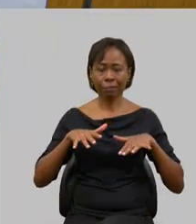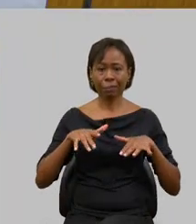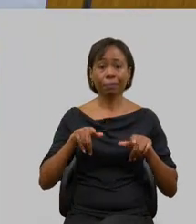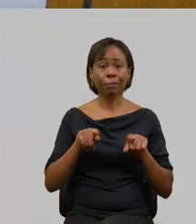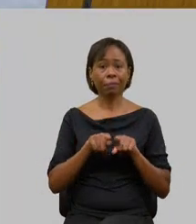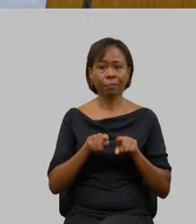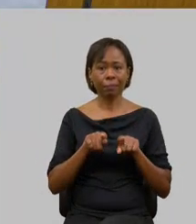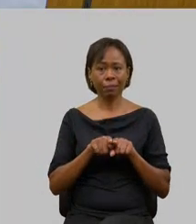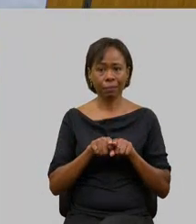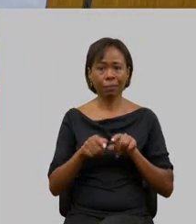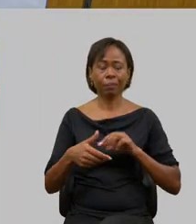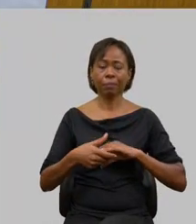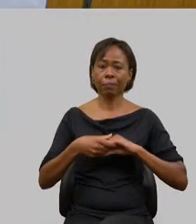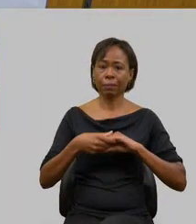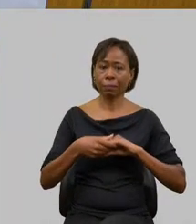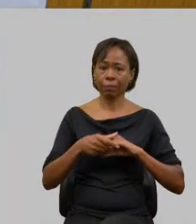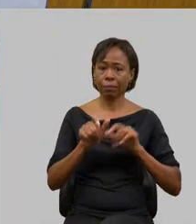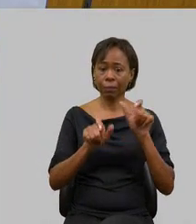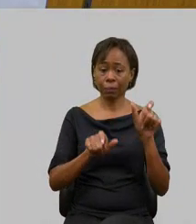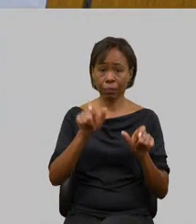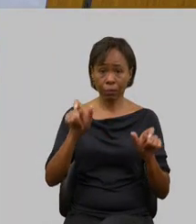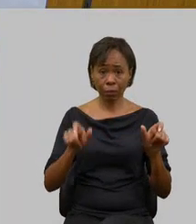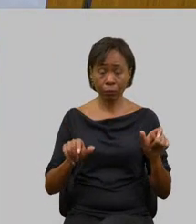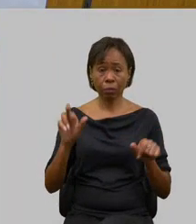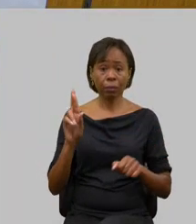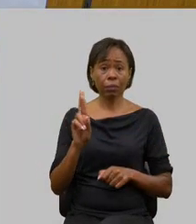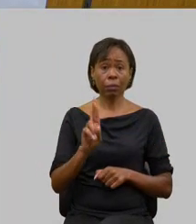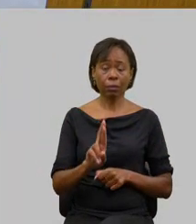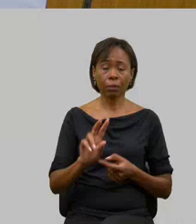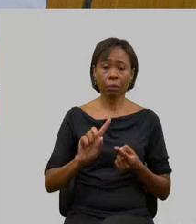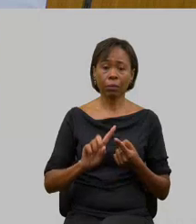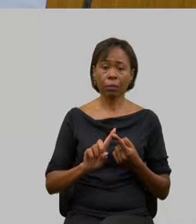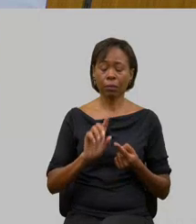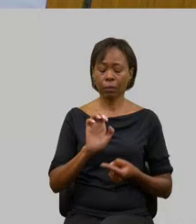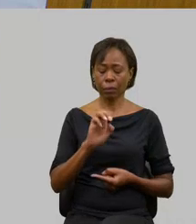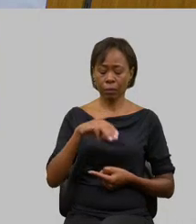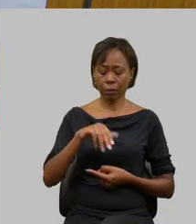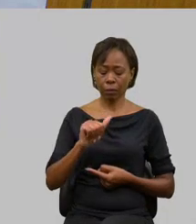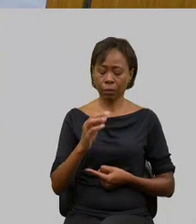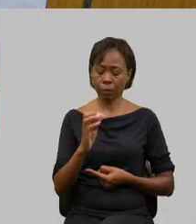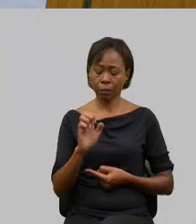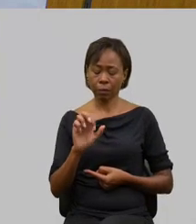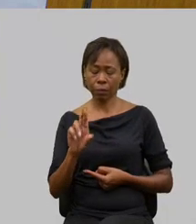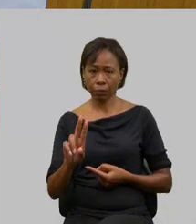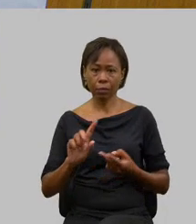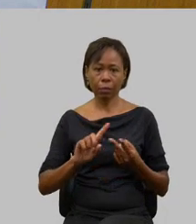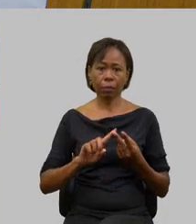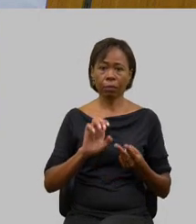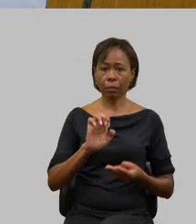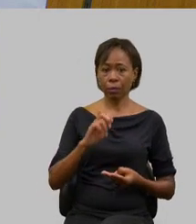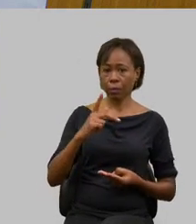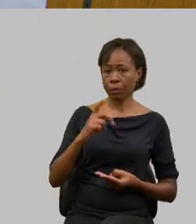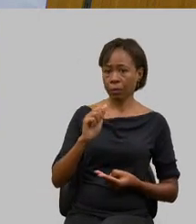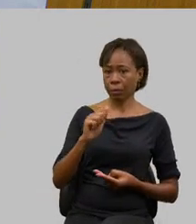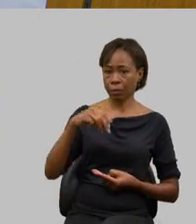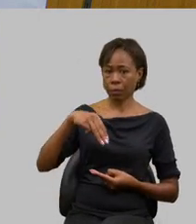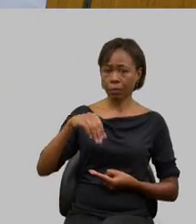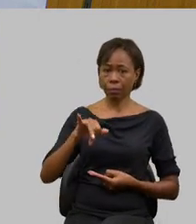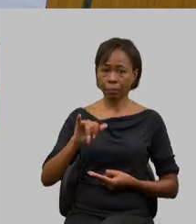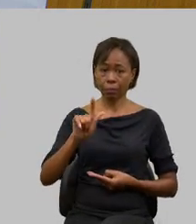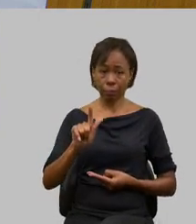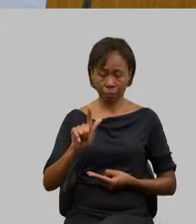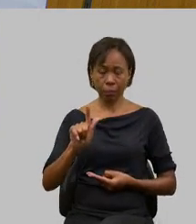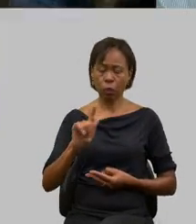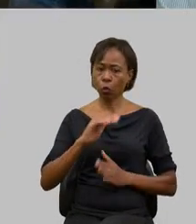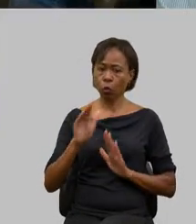representantes da EMATER, representantes da EPAMIG e de todos os